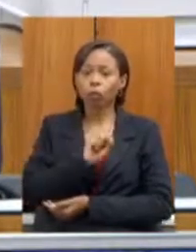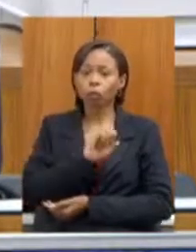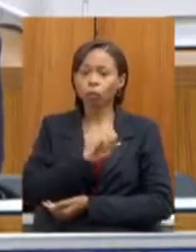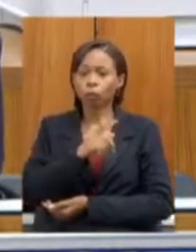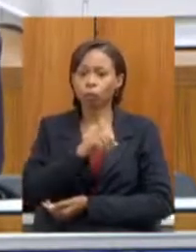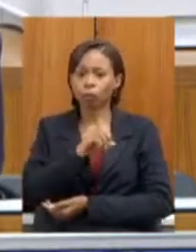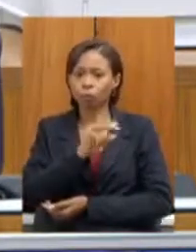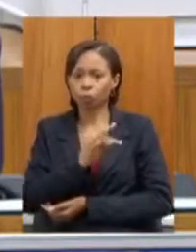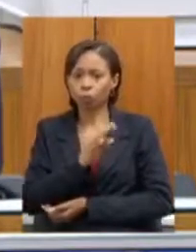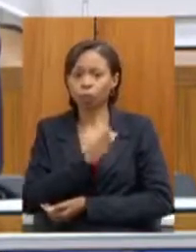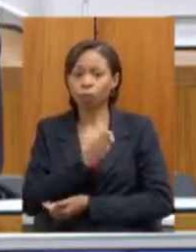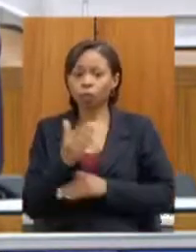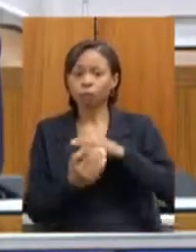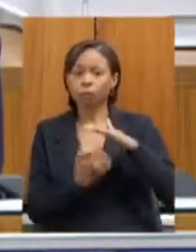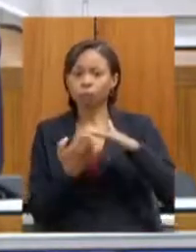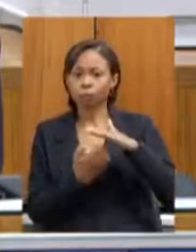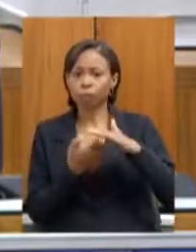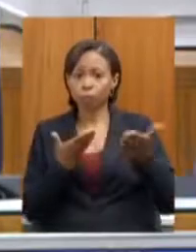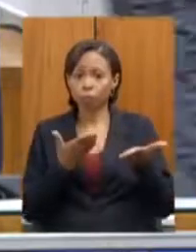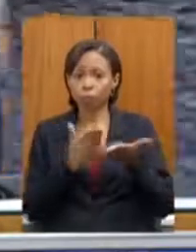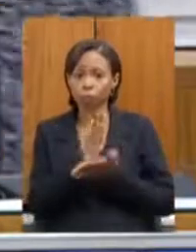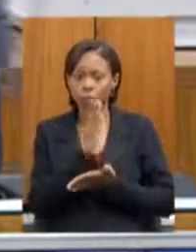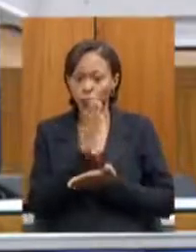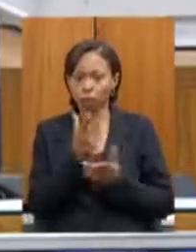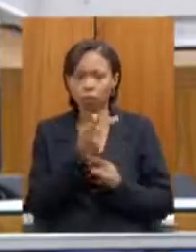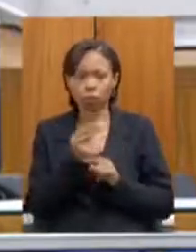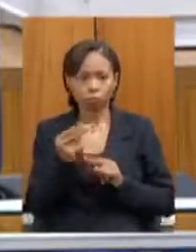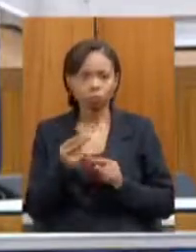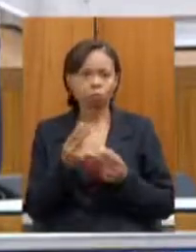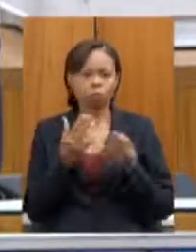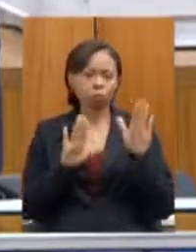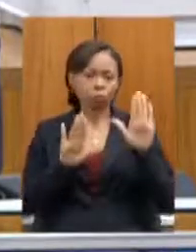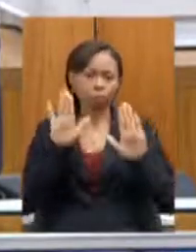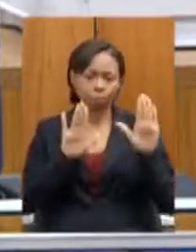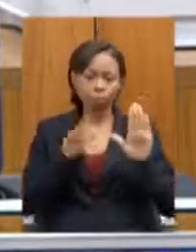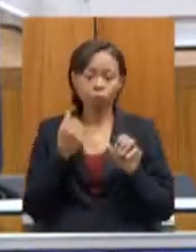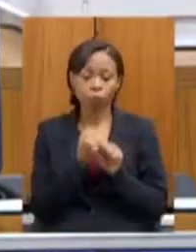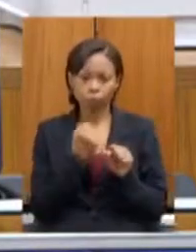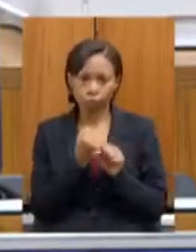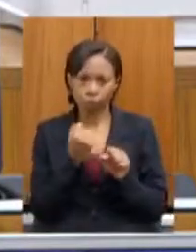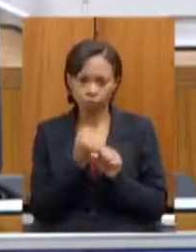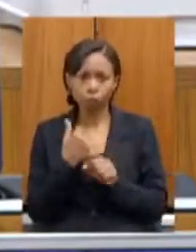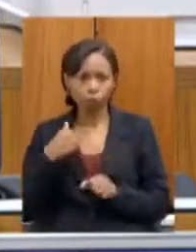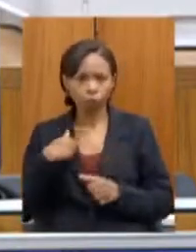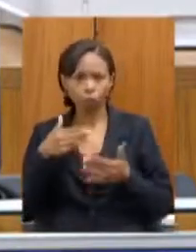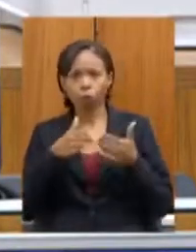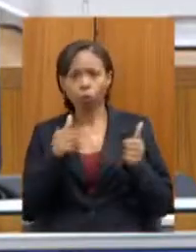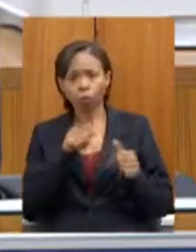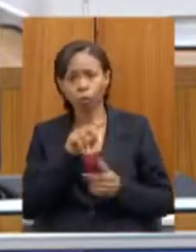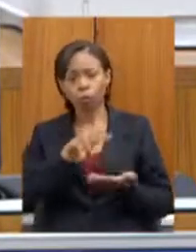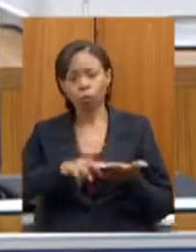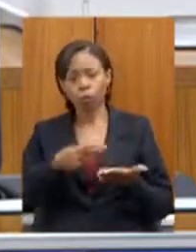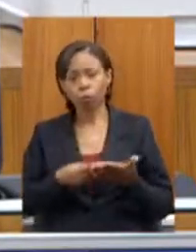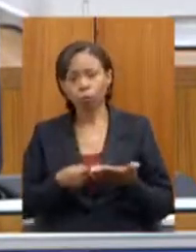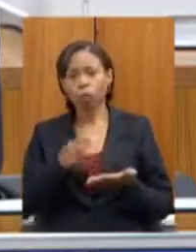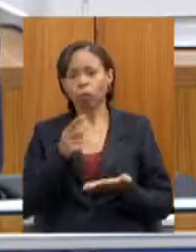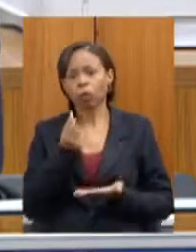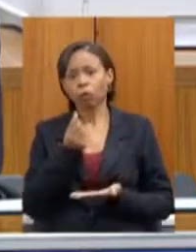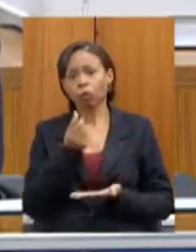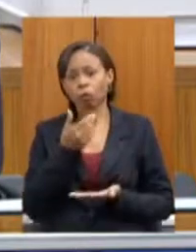licitação ela é a dona dessa obra vamos dizer quem venceu essa obra eu pedi a eles que atualizassem os valores